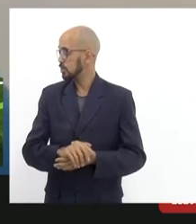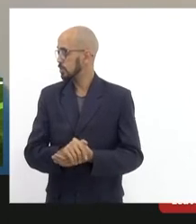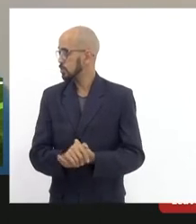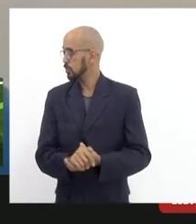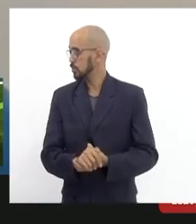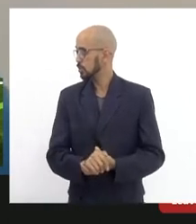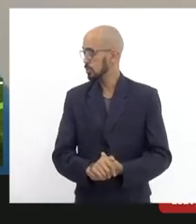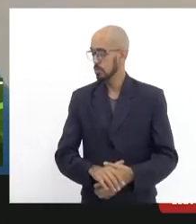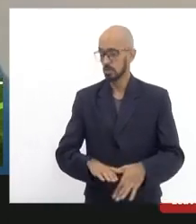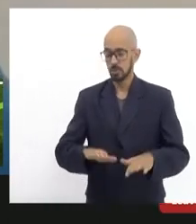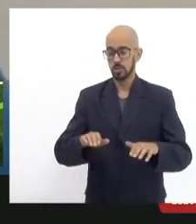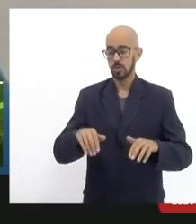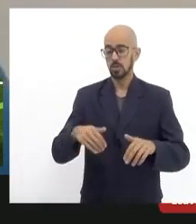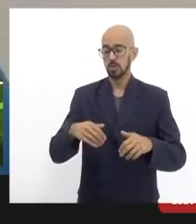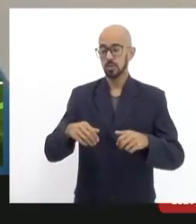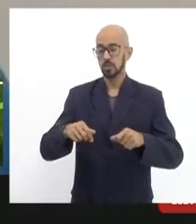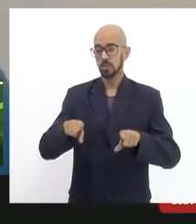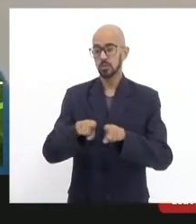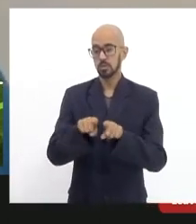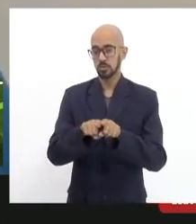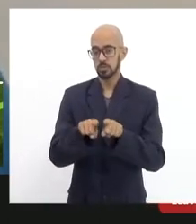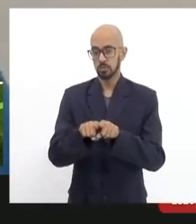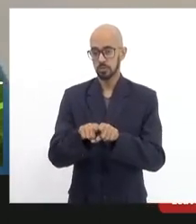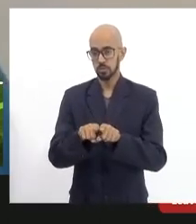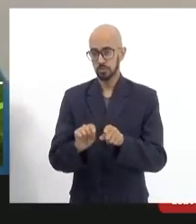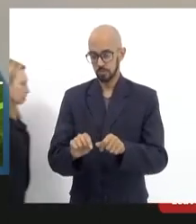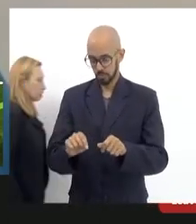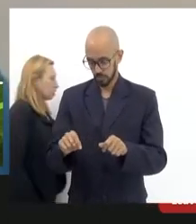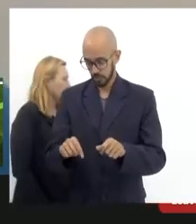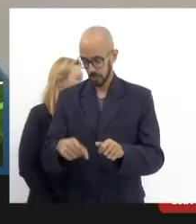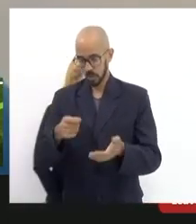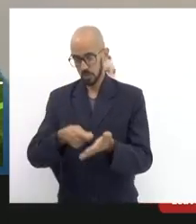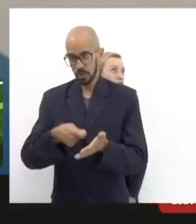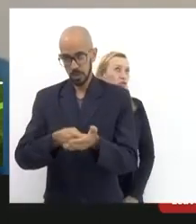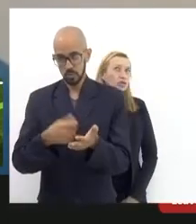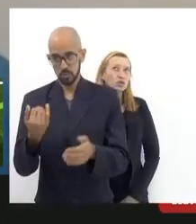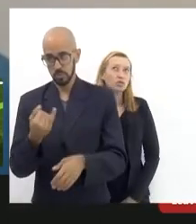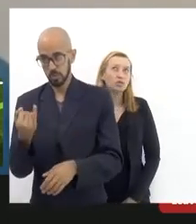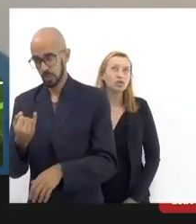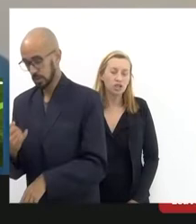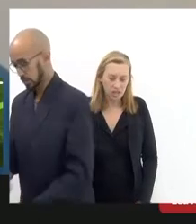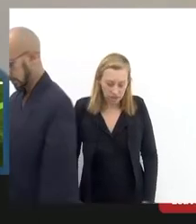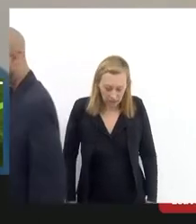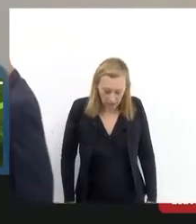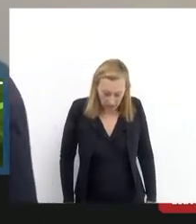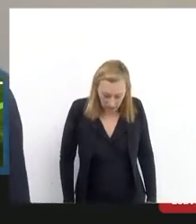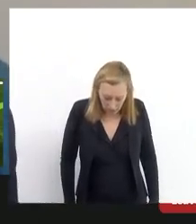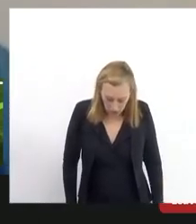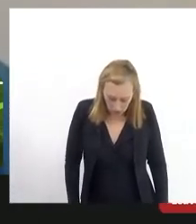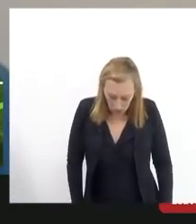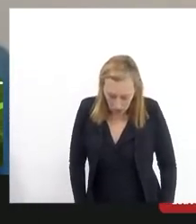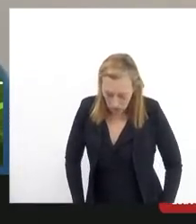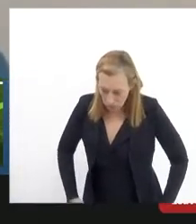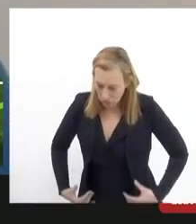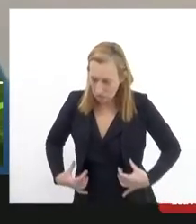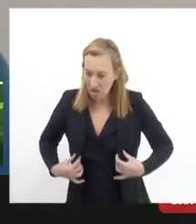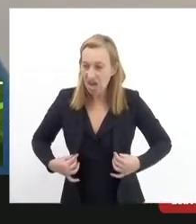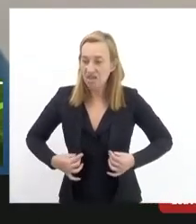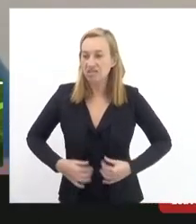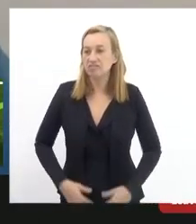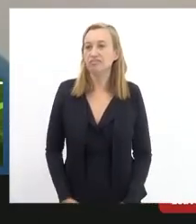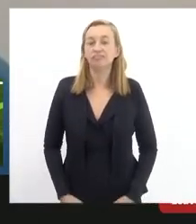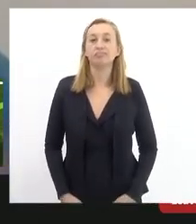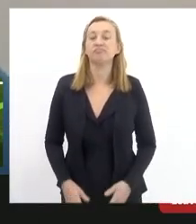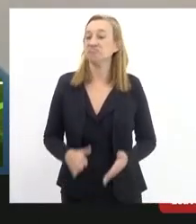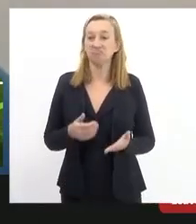transitada em julgado que estabelece obrigações relevantes para o Estado do Rio de Janeiro e para a empresa responsável que não está sendo cumprida